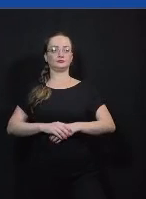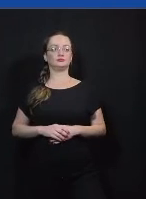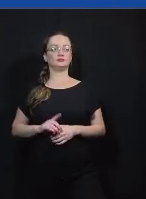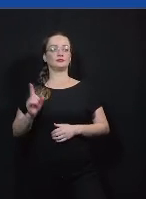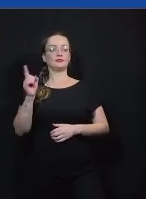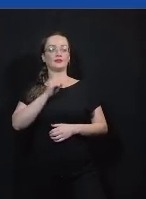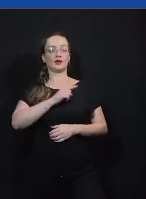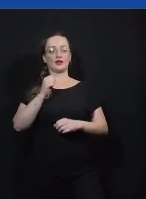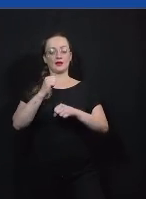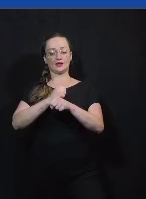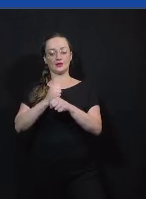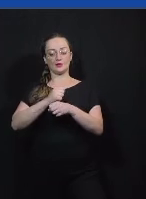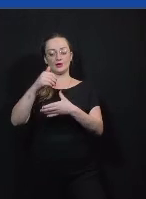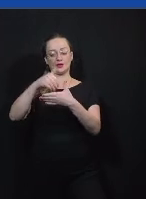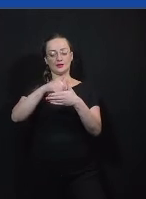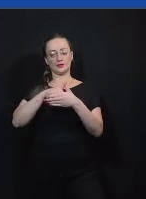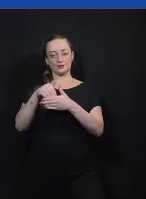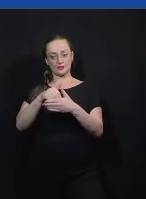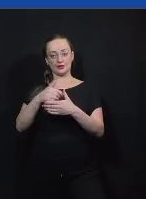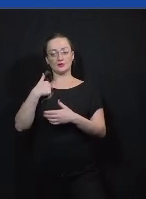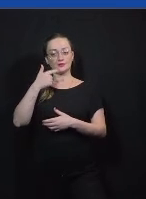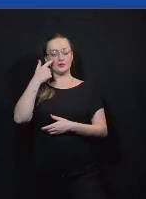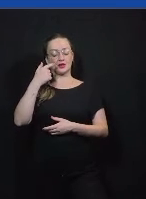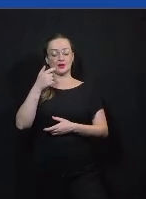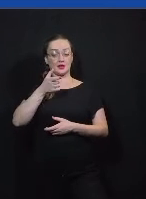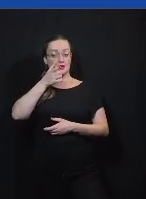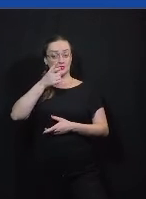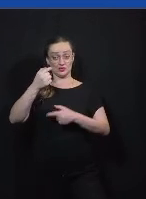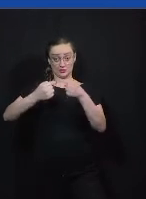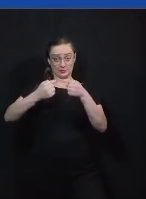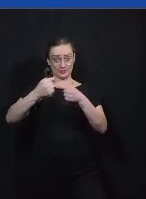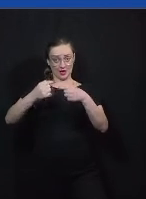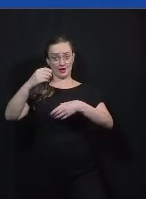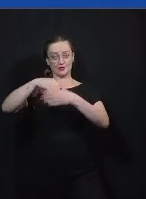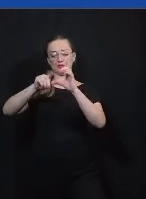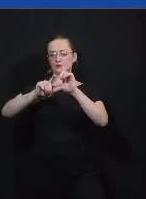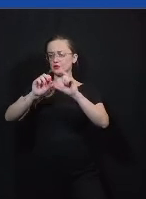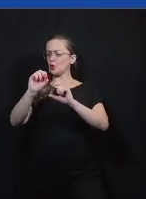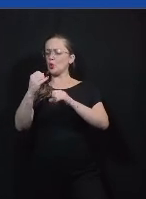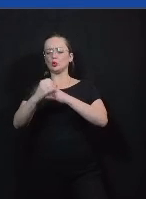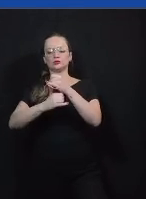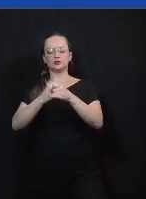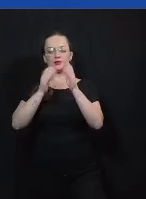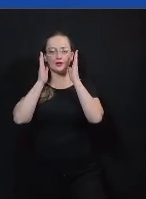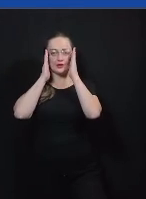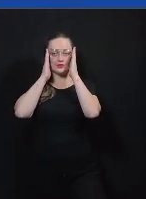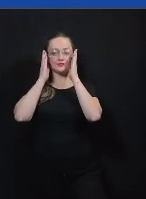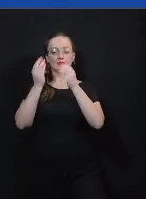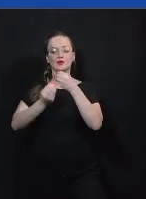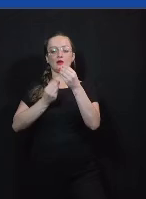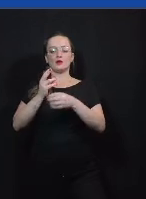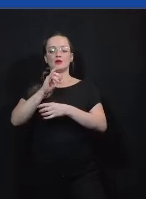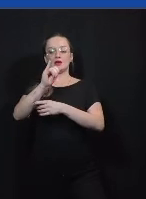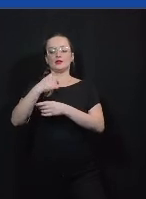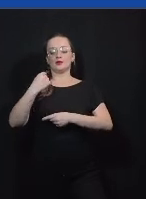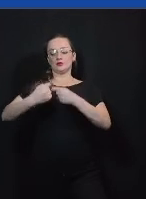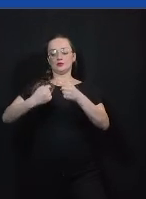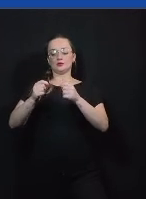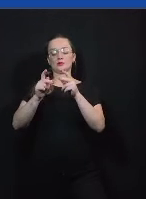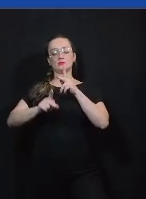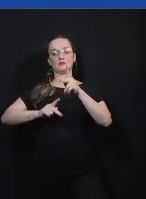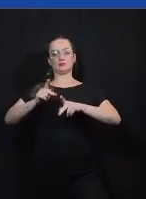eleitoral então vocês vão estar tanto assistindo debates na televisão ou na internet como provavelmente vão estar tendo discussões políticas